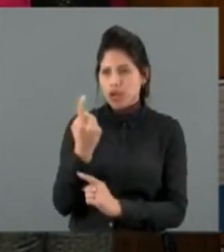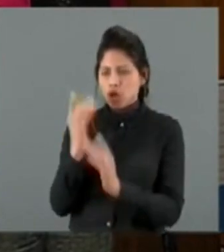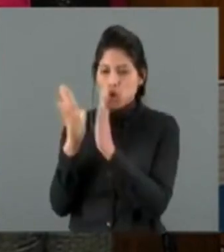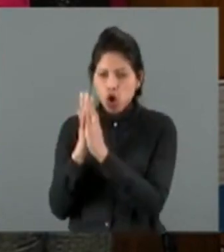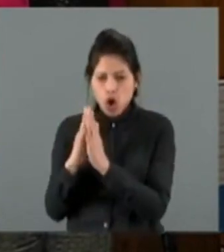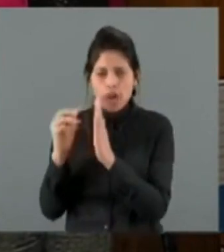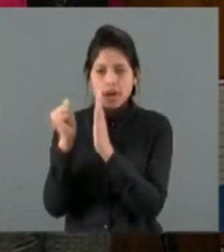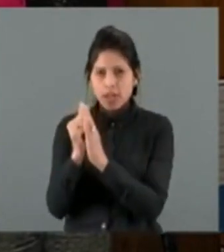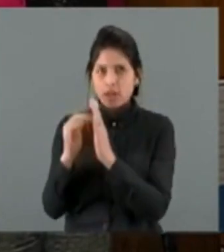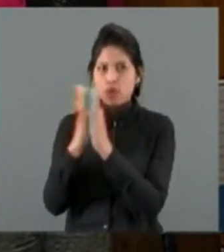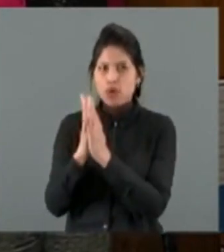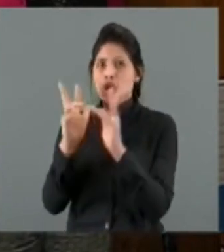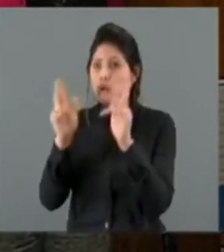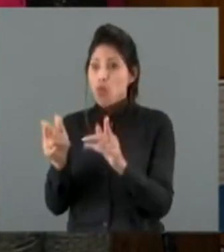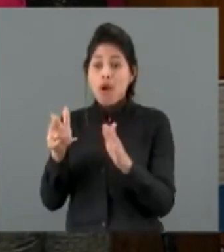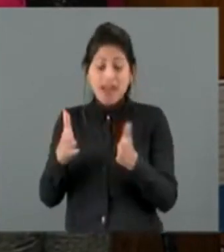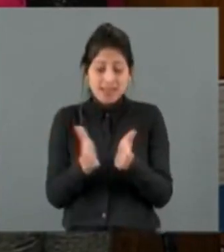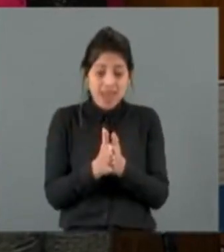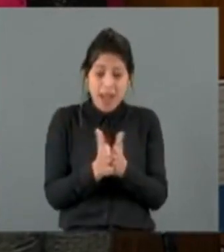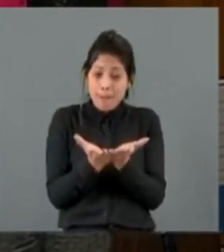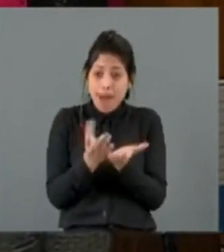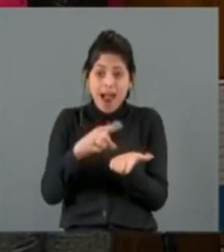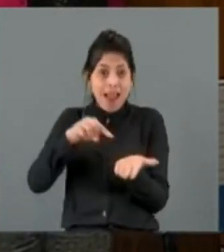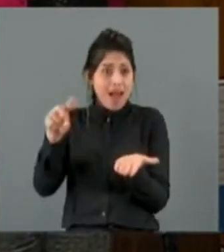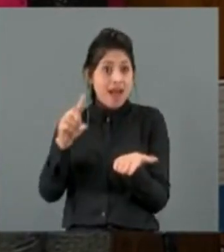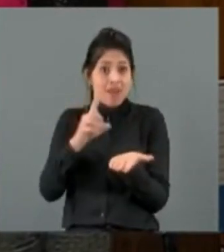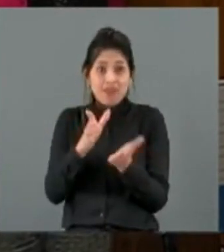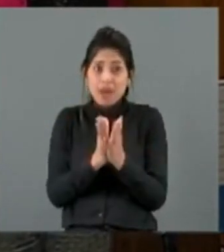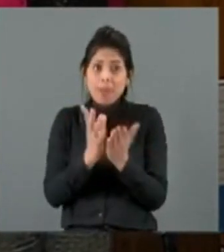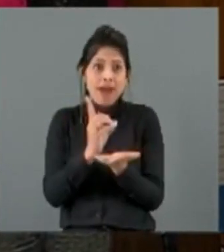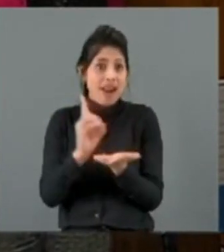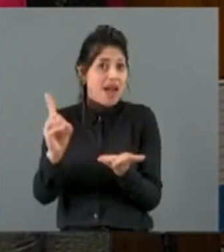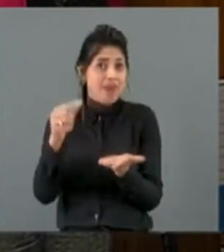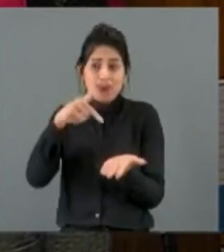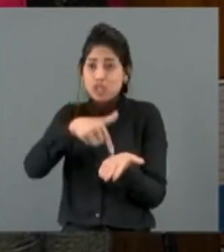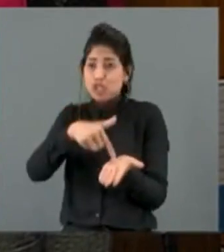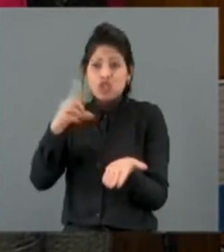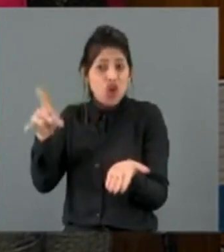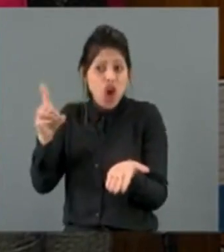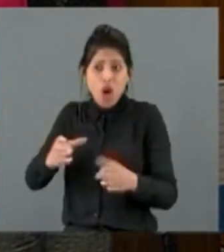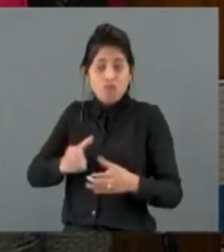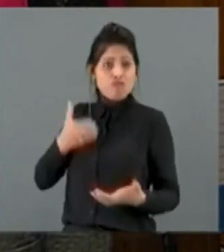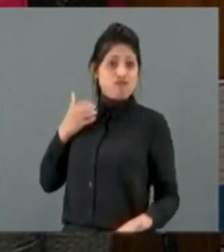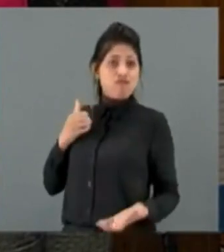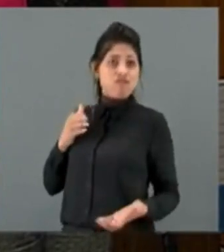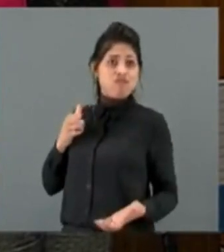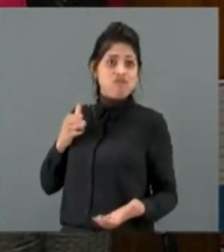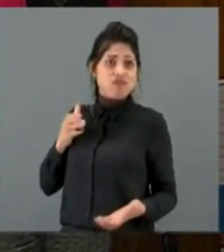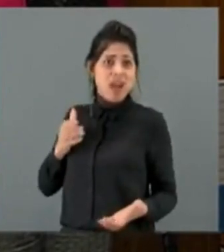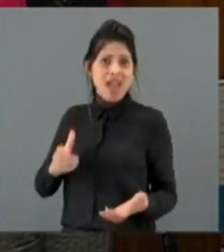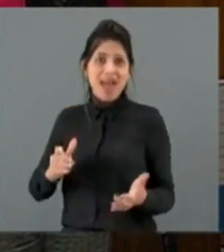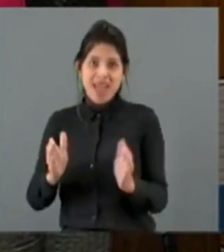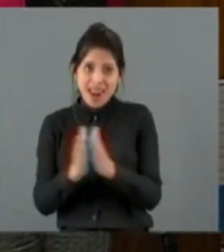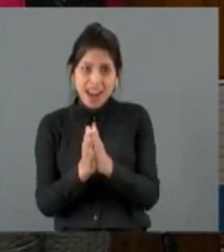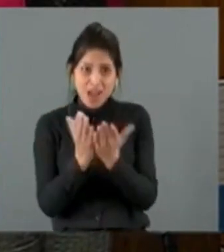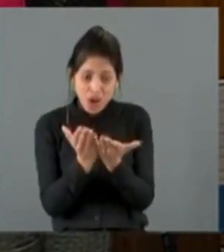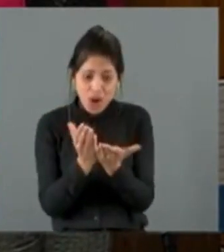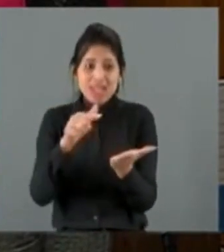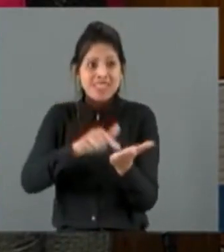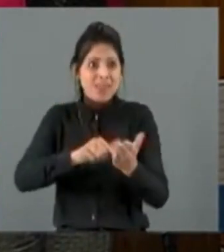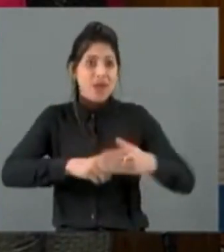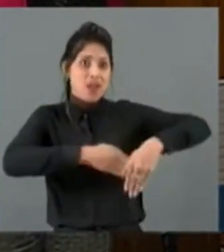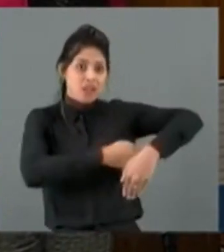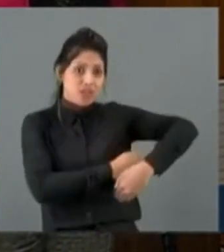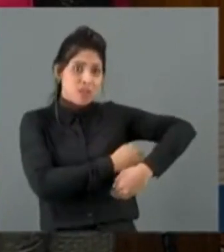com essa bíblia aqui, com essa arma aqui, com essa escopeta aqui, com esse urutu debaixo do braço,